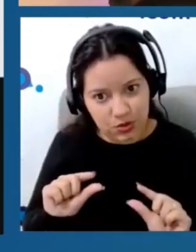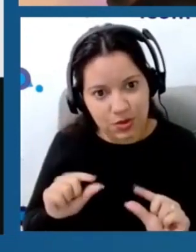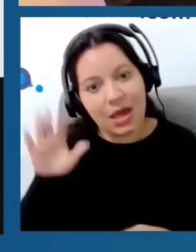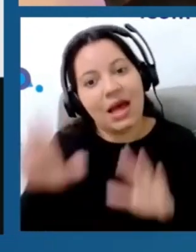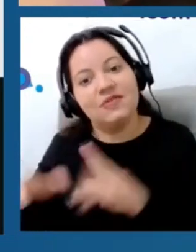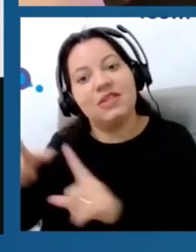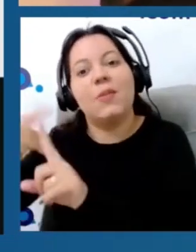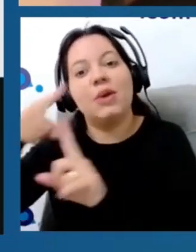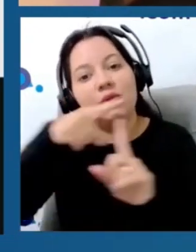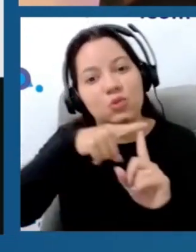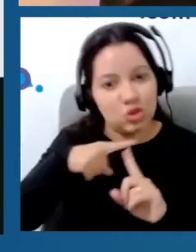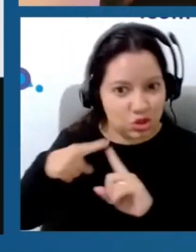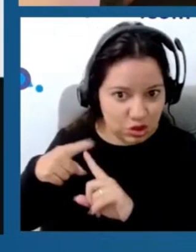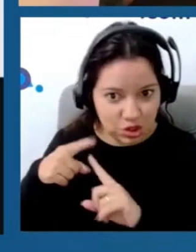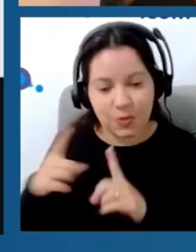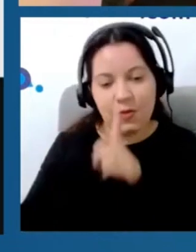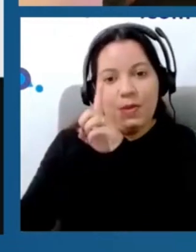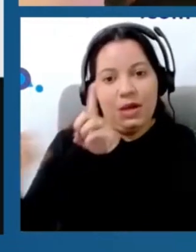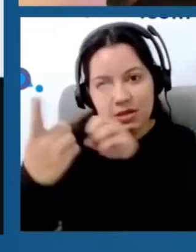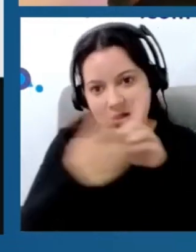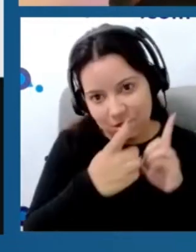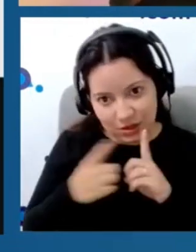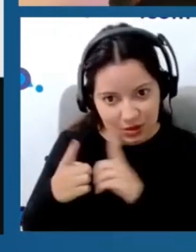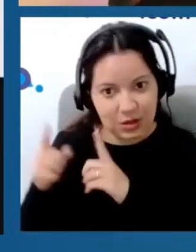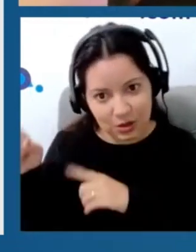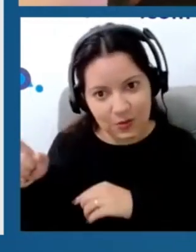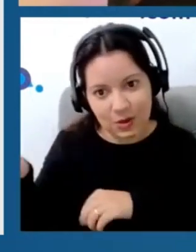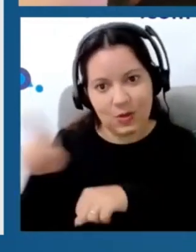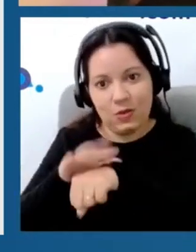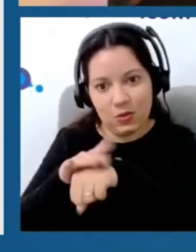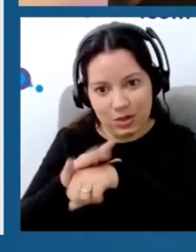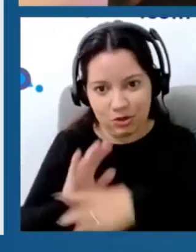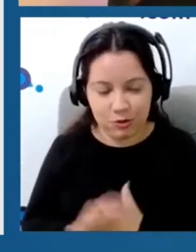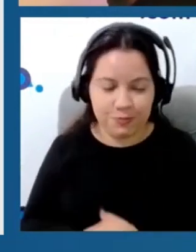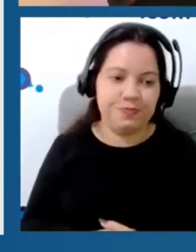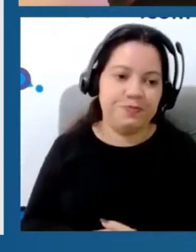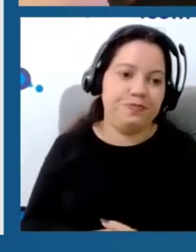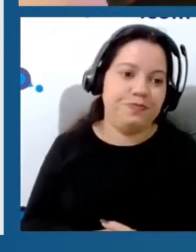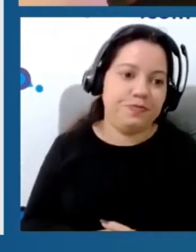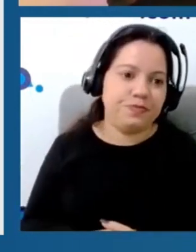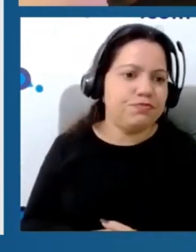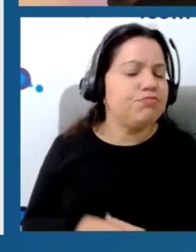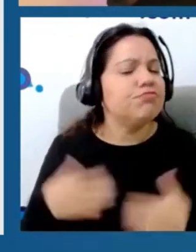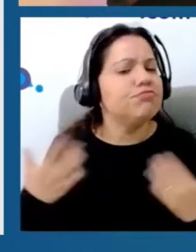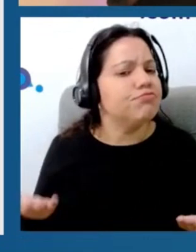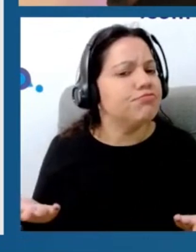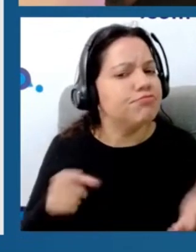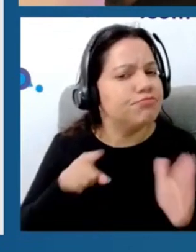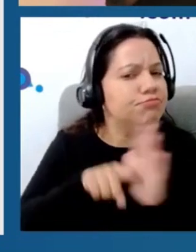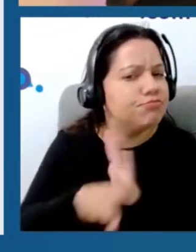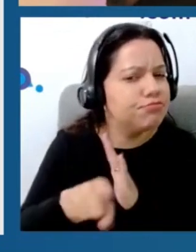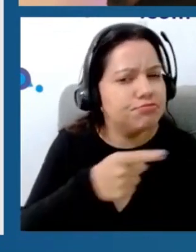abordagem que nós entregamos para o nosso paciente. Então, a gente deixa aquela pergunta, né?